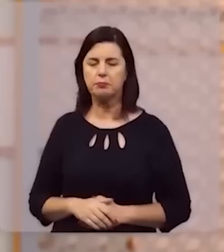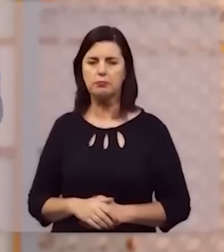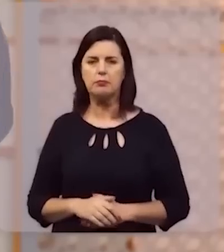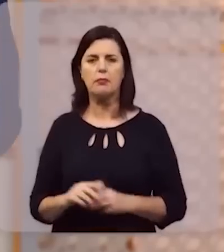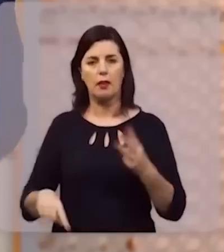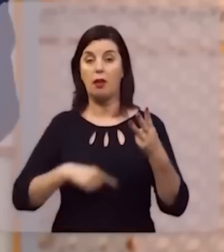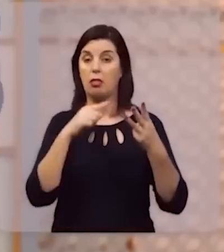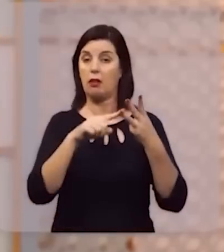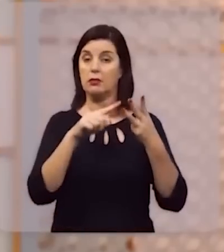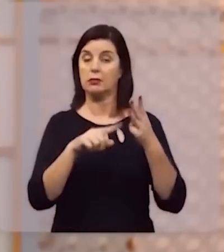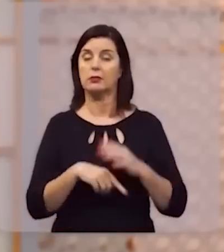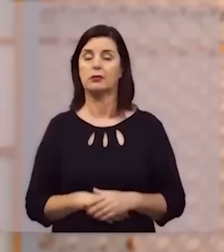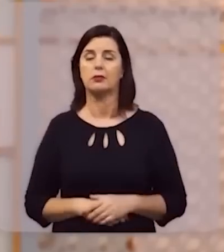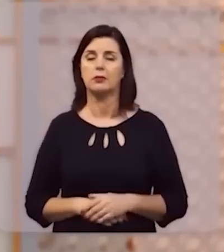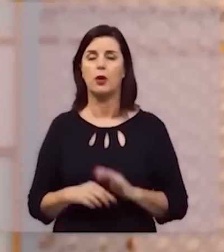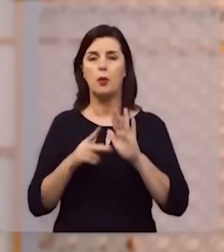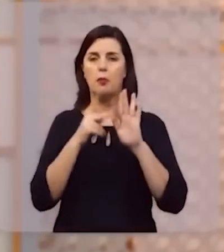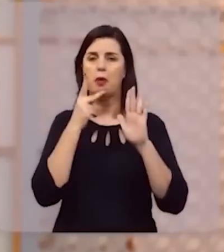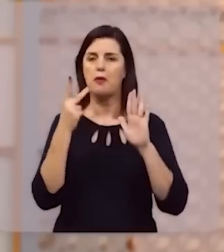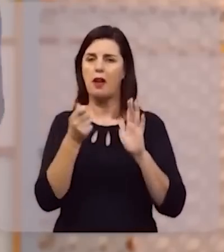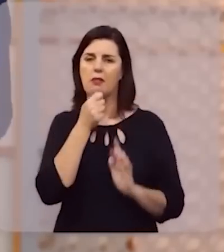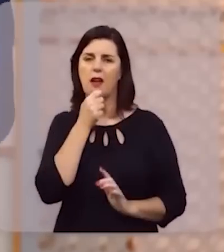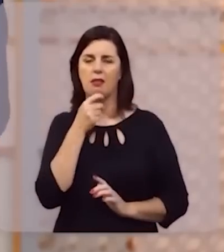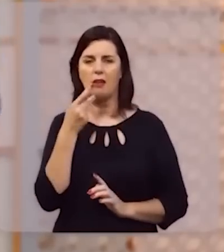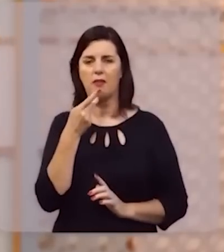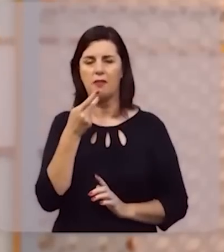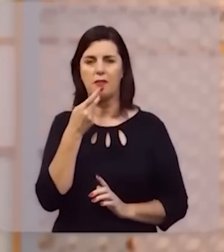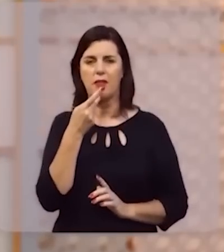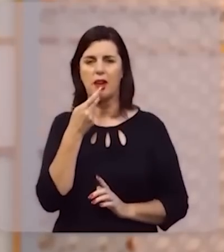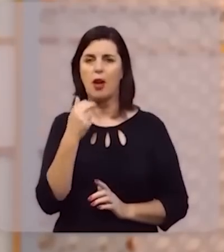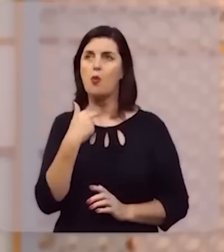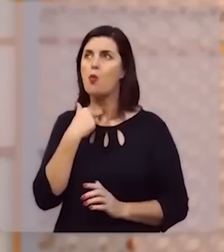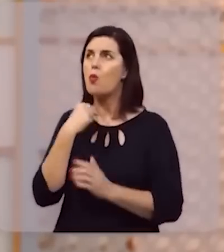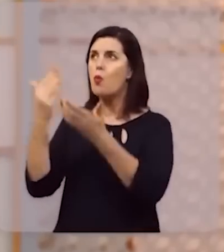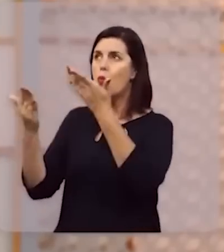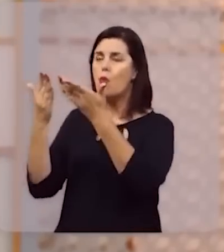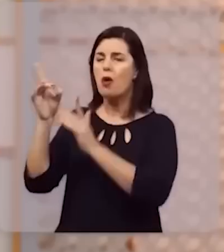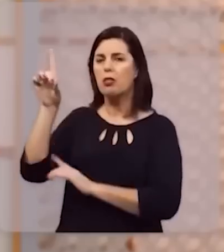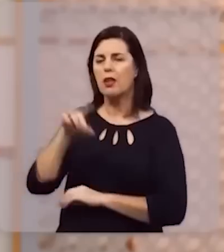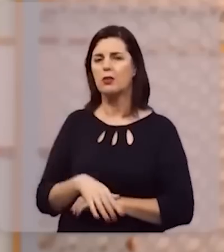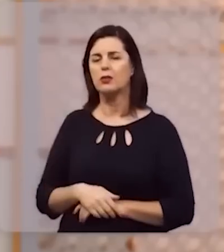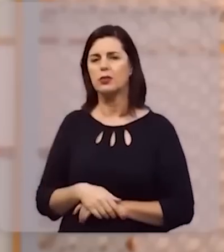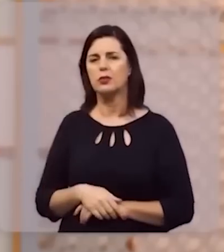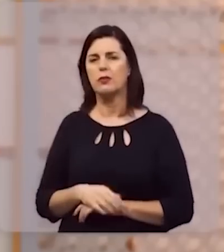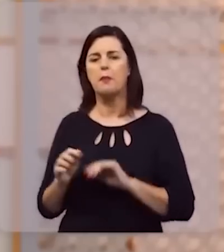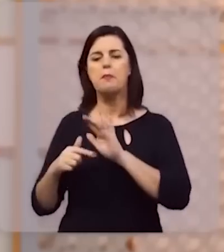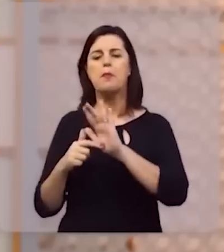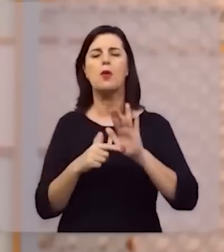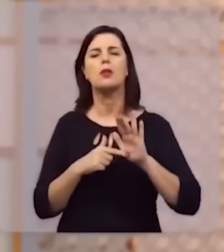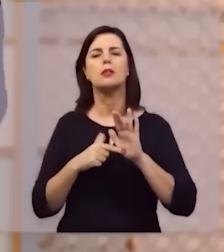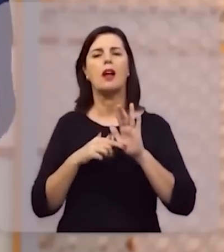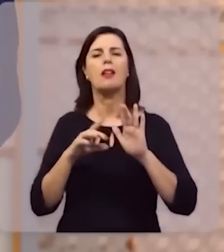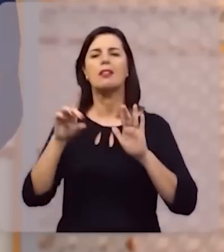Mas, em terceiro lugar, o profeta, ainda falando da incomparabilidade de Deus, vai mostrar